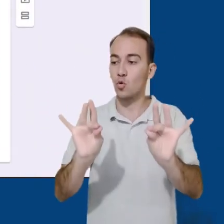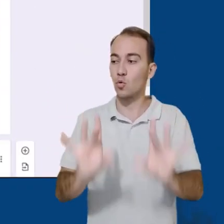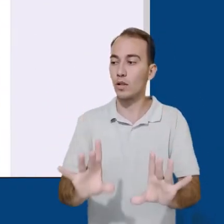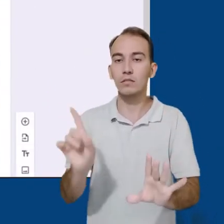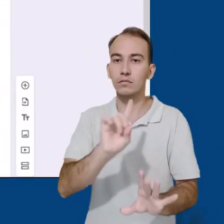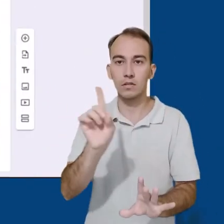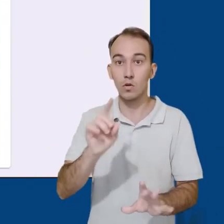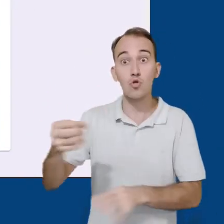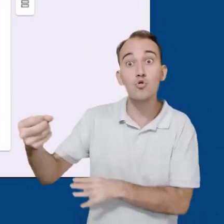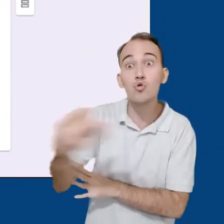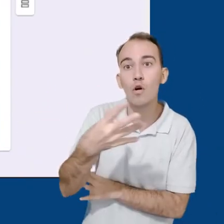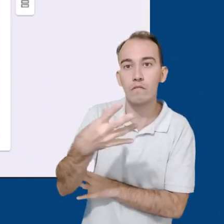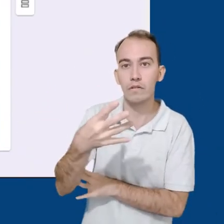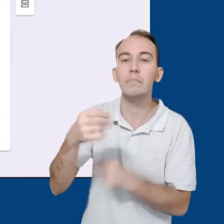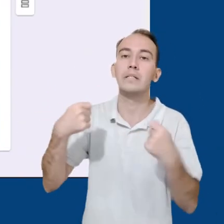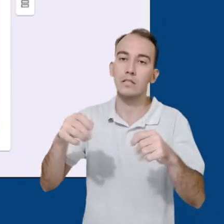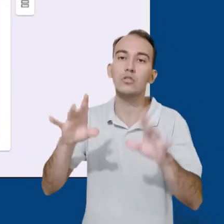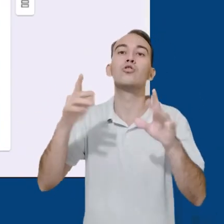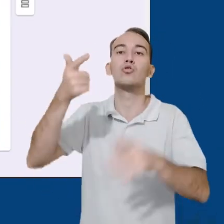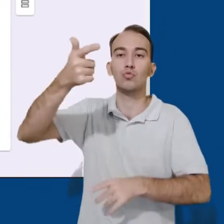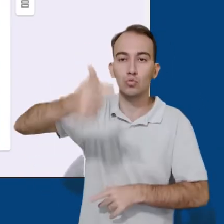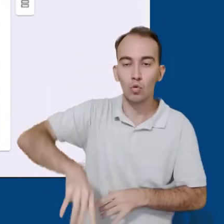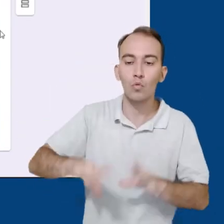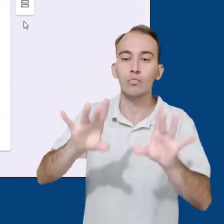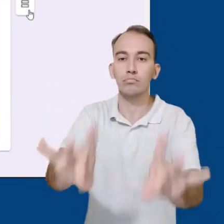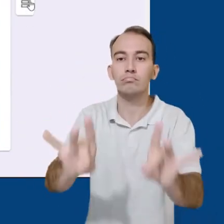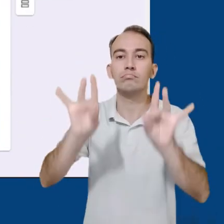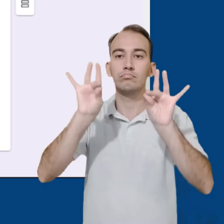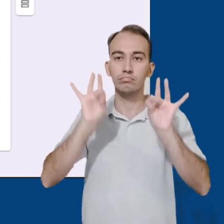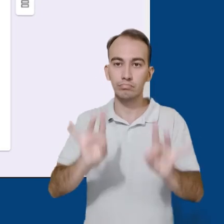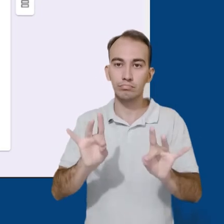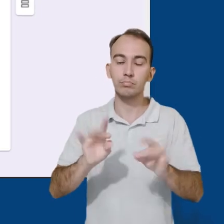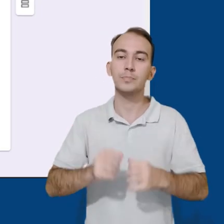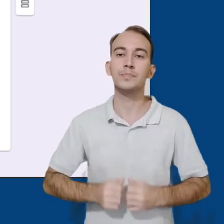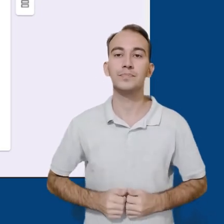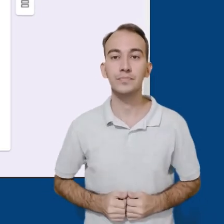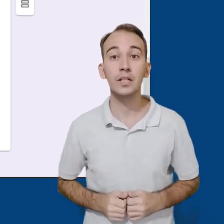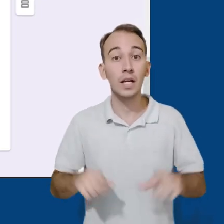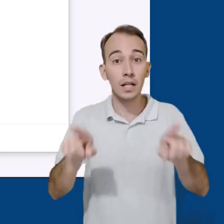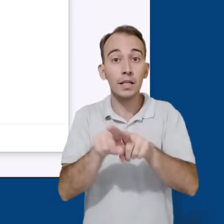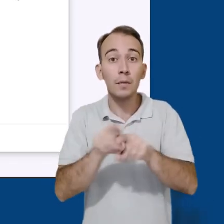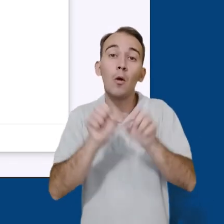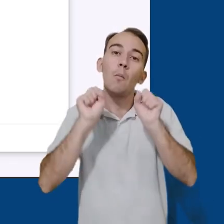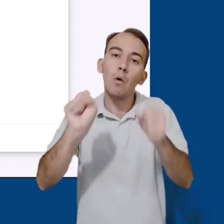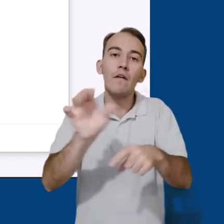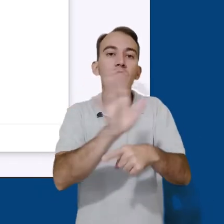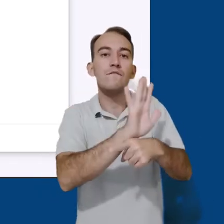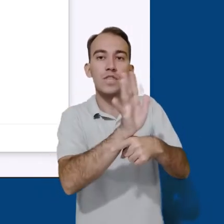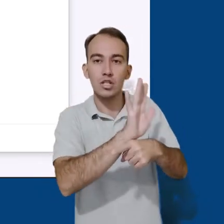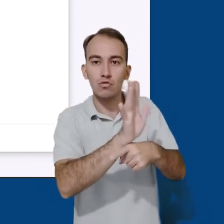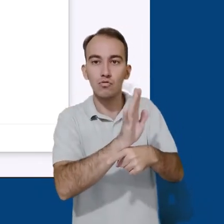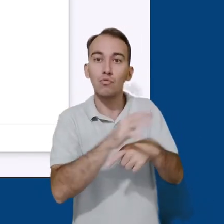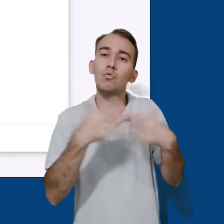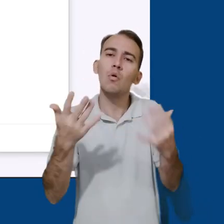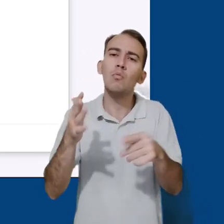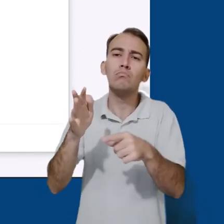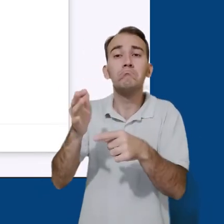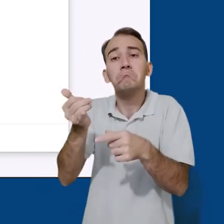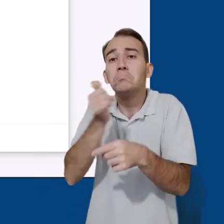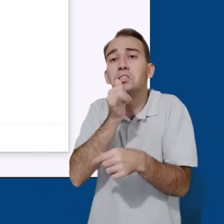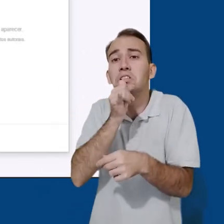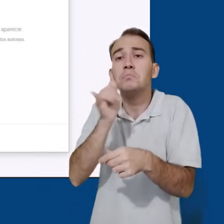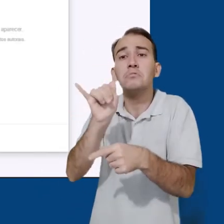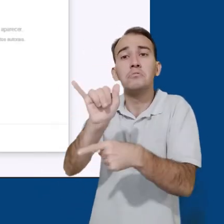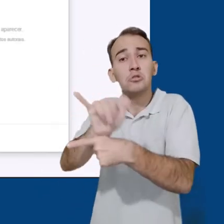campo de imagens. Após a opção de inserção de fotos, podemos inserir um vídeo. Ele pode ser por meio de uma pesquisa feita no